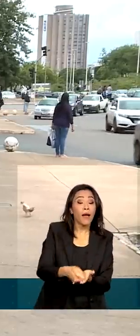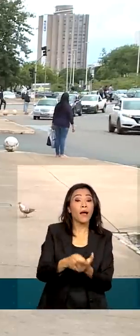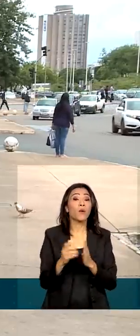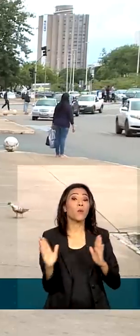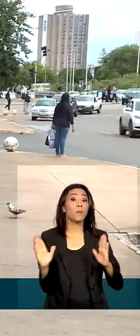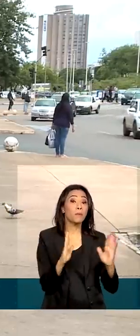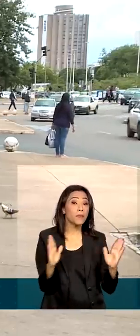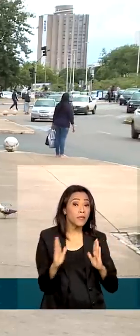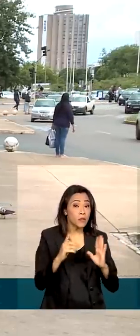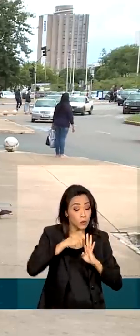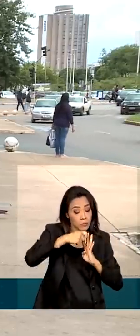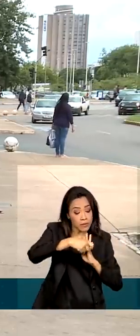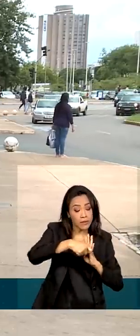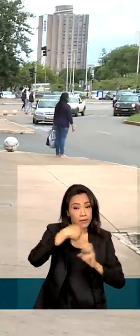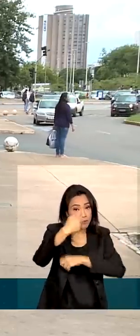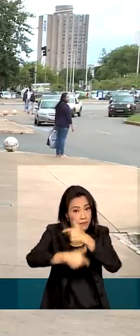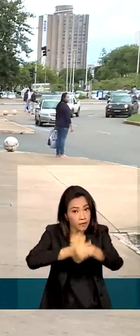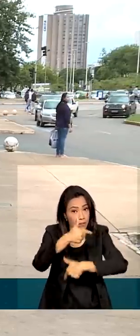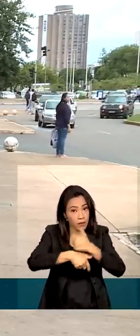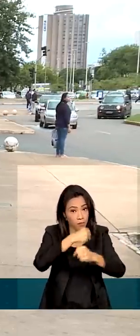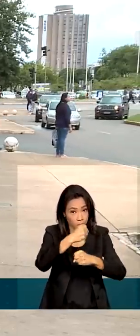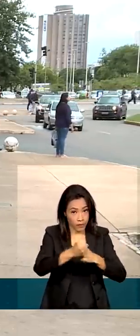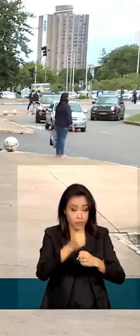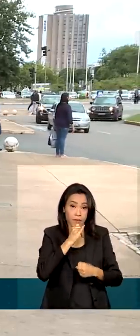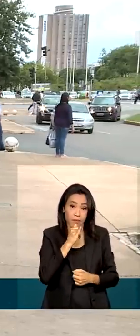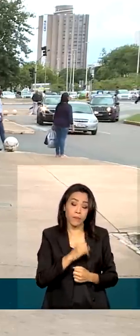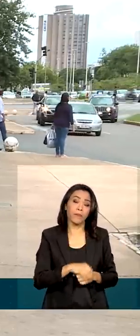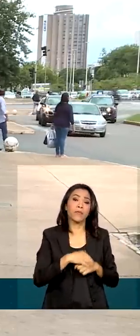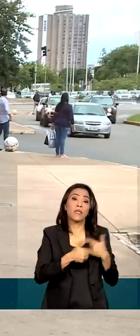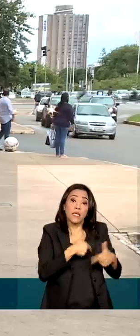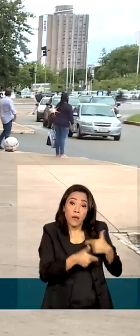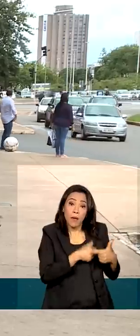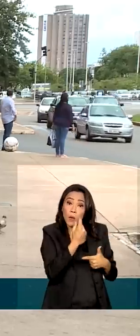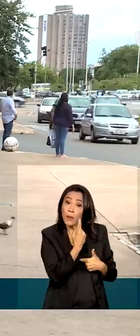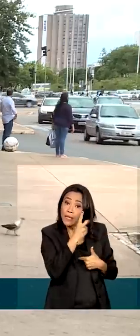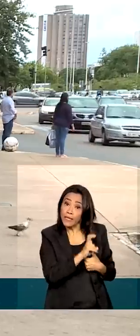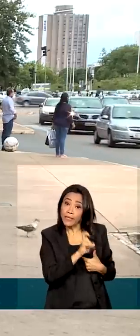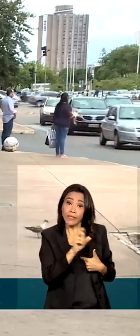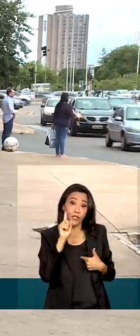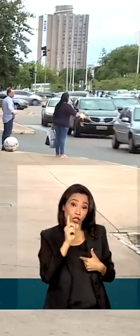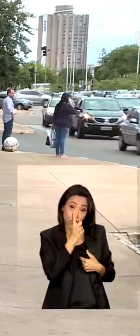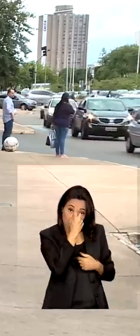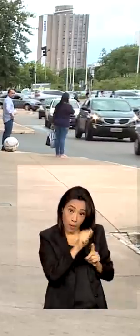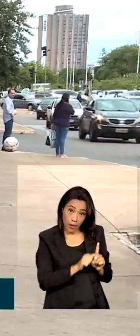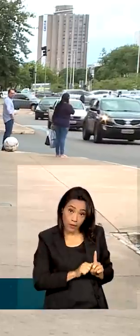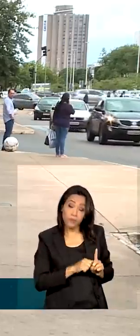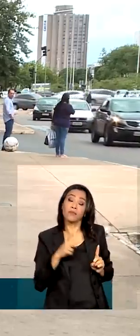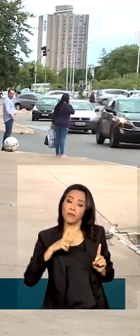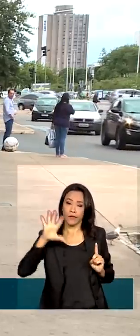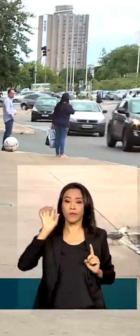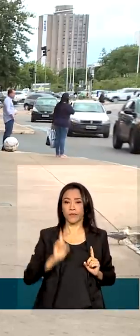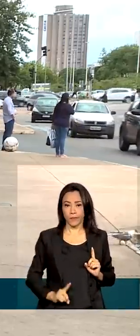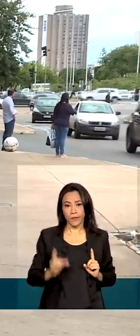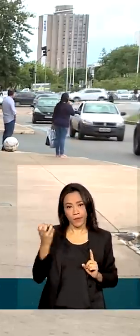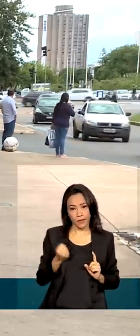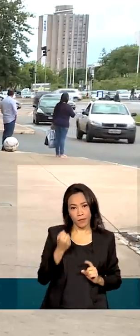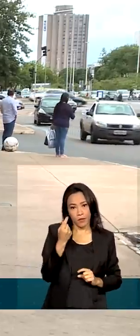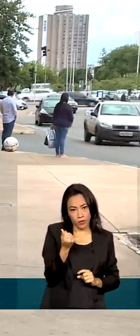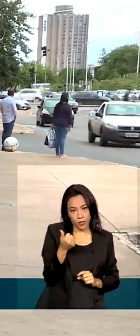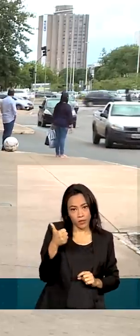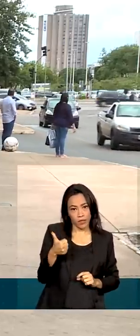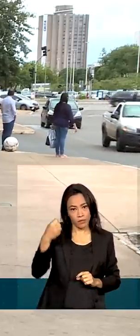meses trabalhados no ano. Se a pessoa trabalhou pelo menos 15 dias em um mês, já tem direito ao 13º.